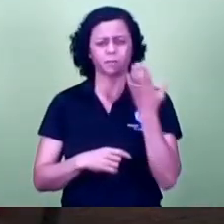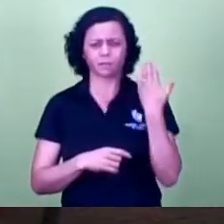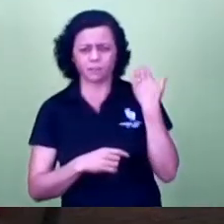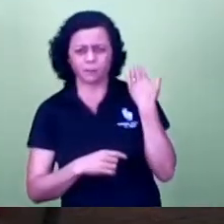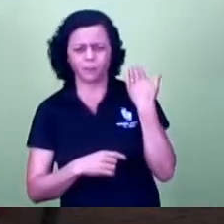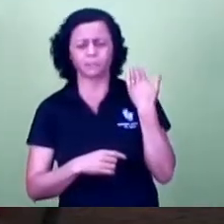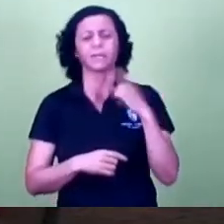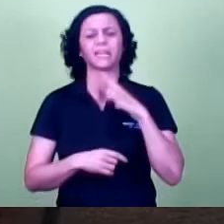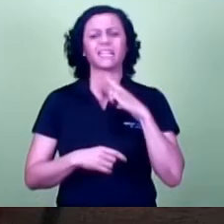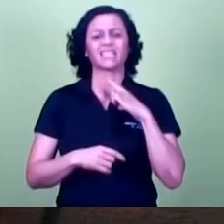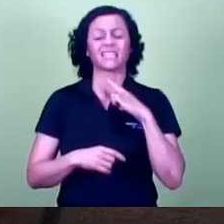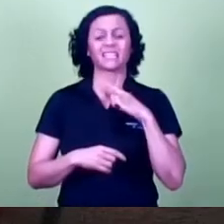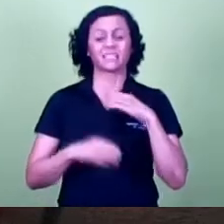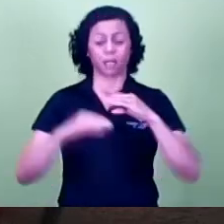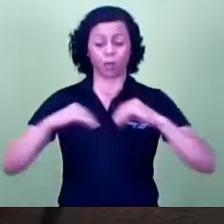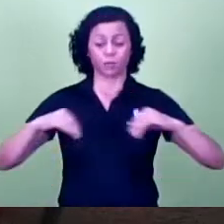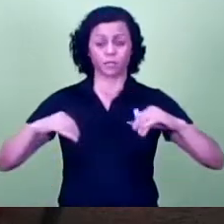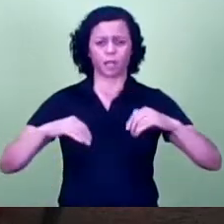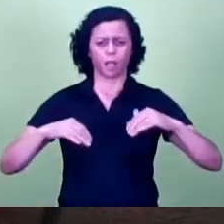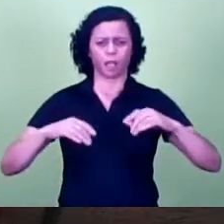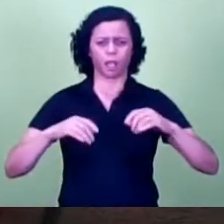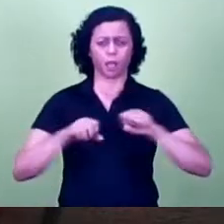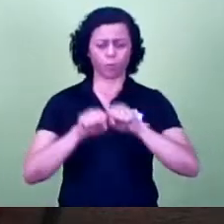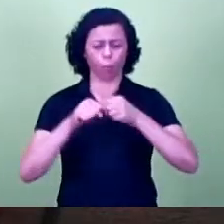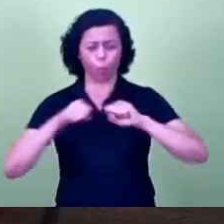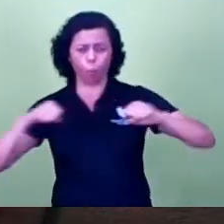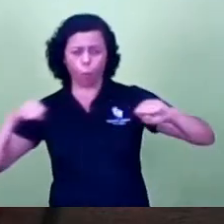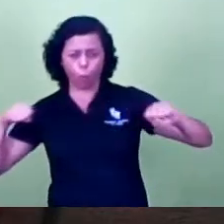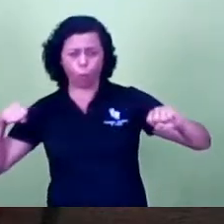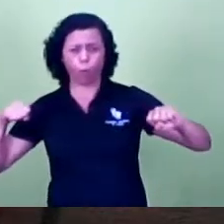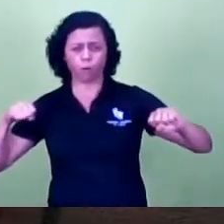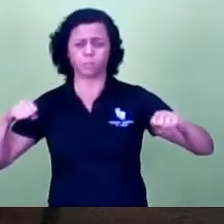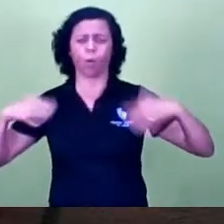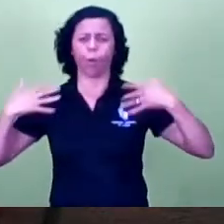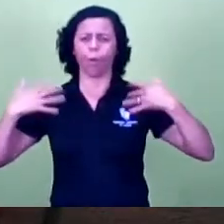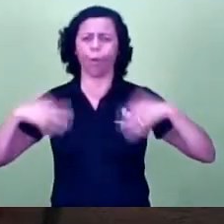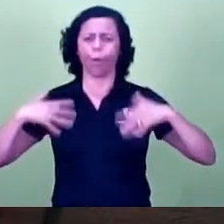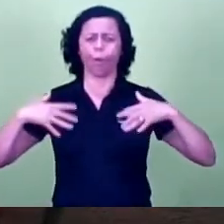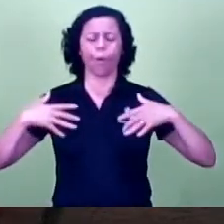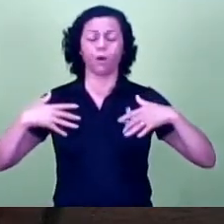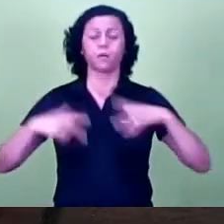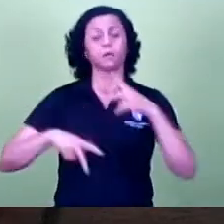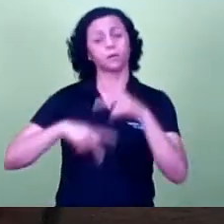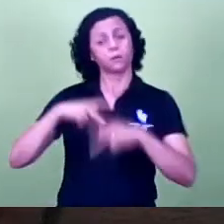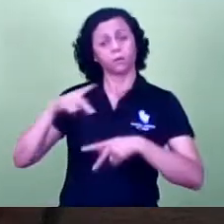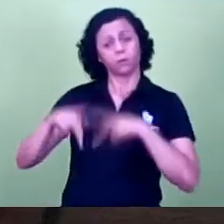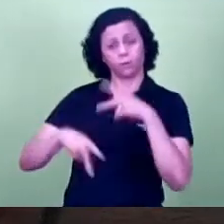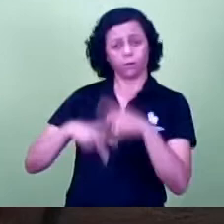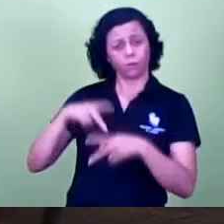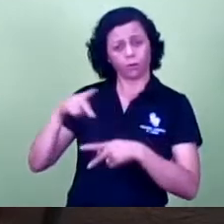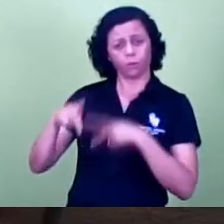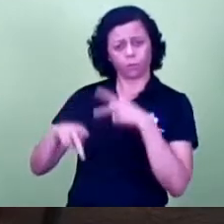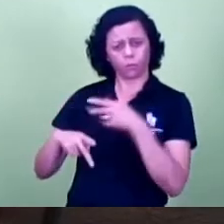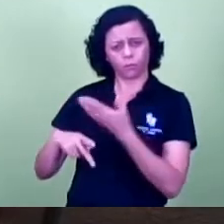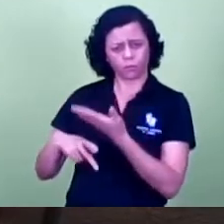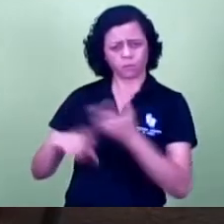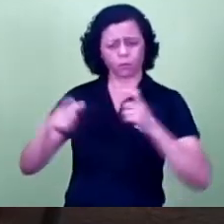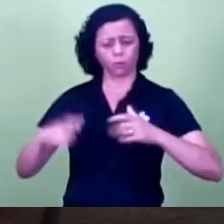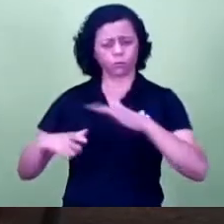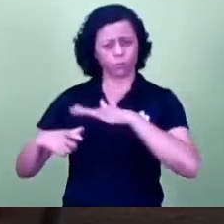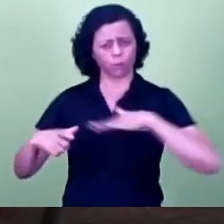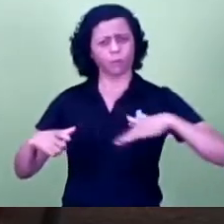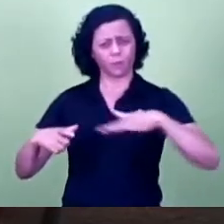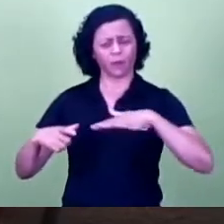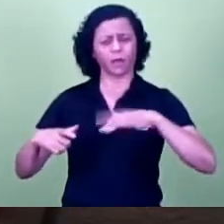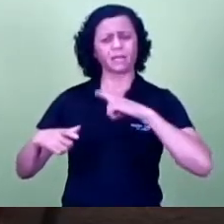terreno enorme, que a população tem uma